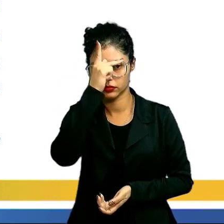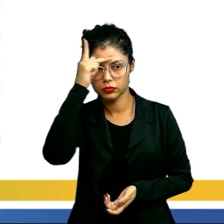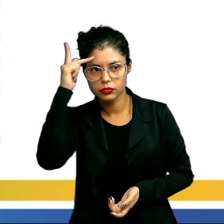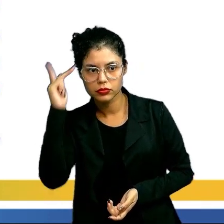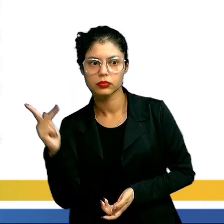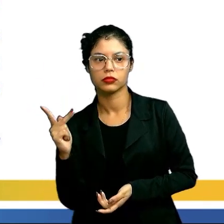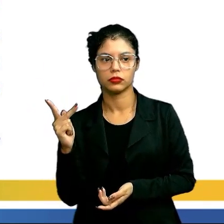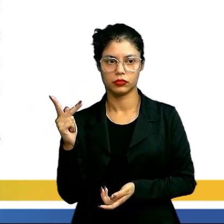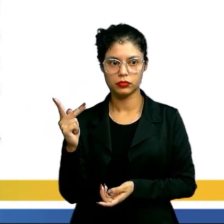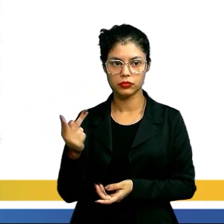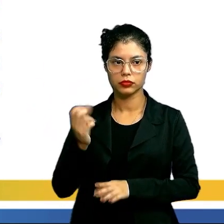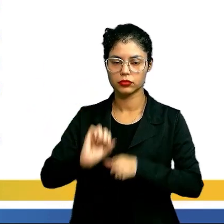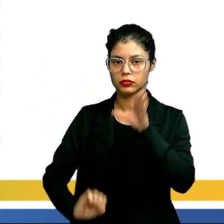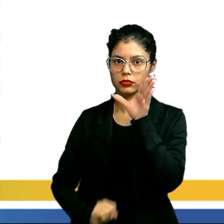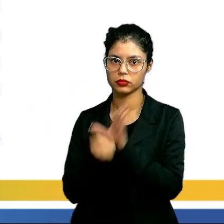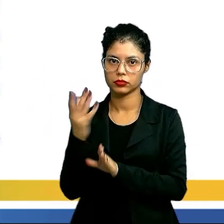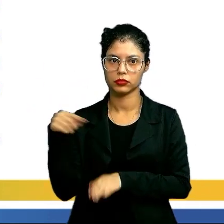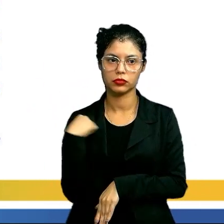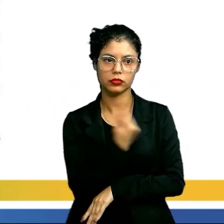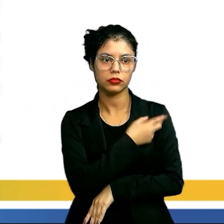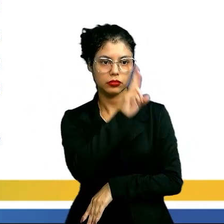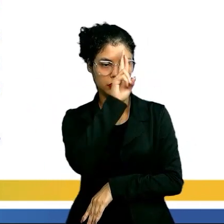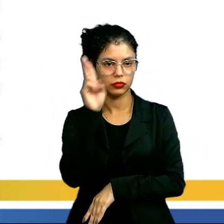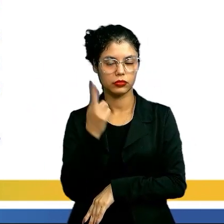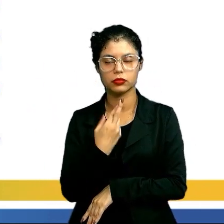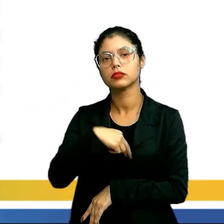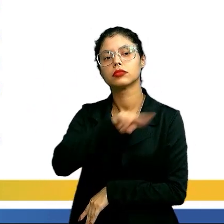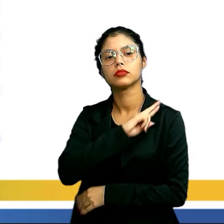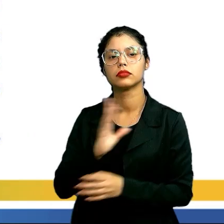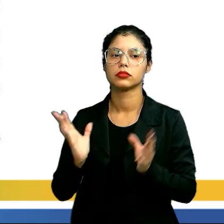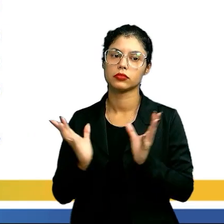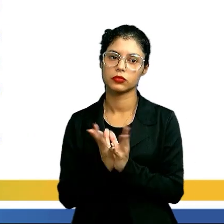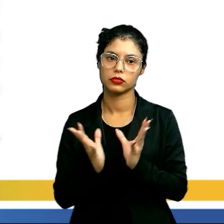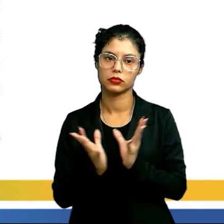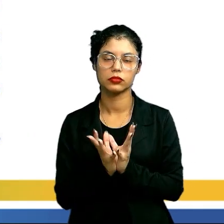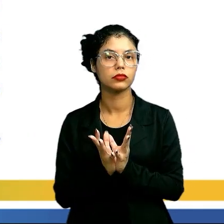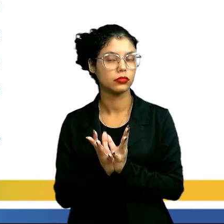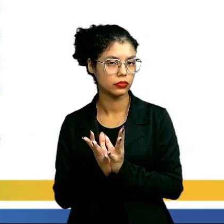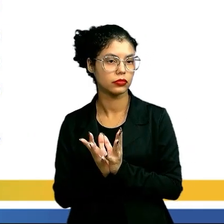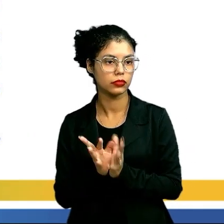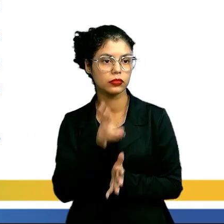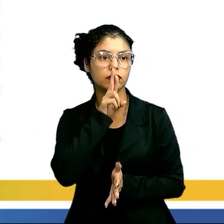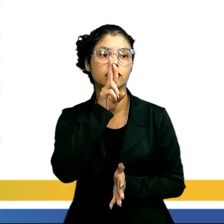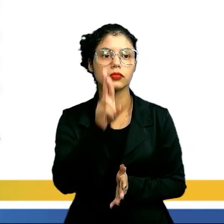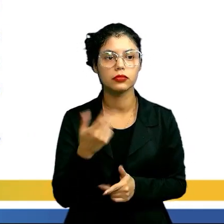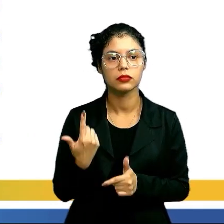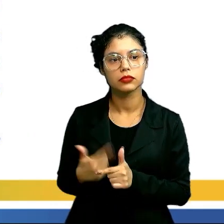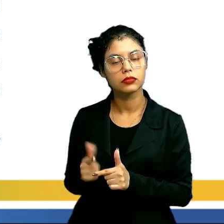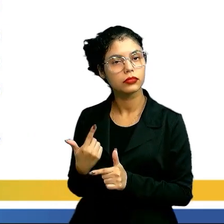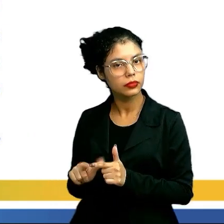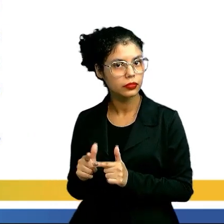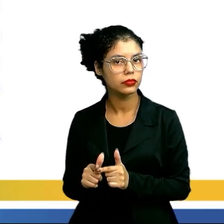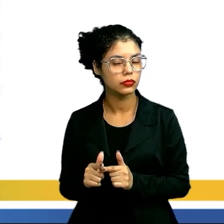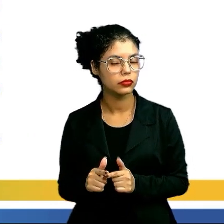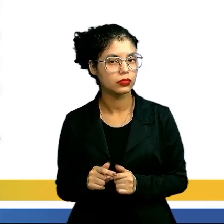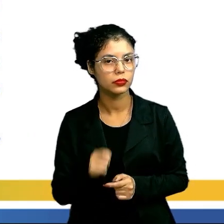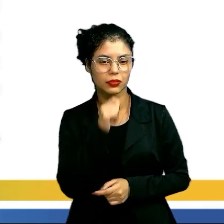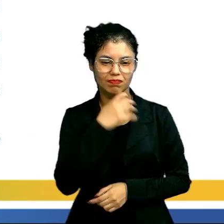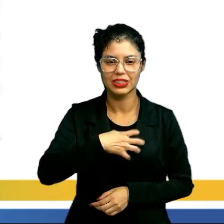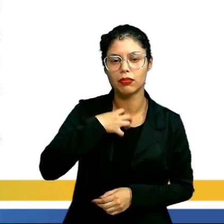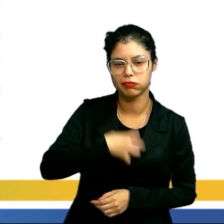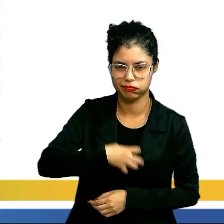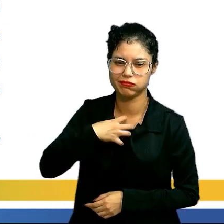social, sujeitos da nossa história, responsáveis coletivamente pela resolução dos